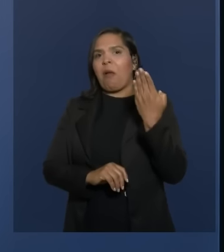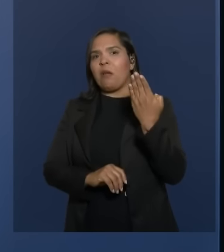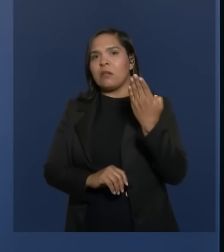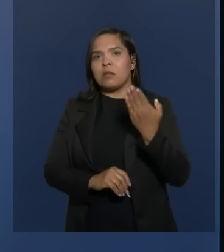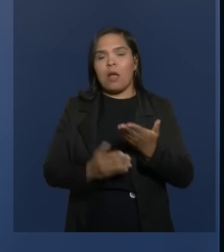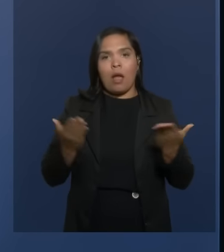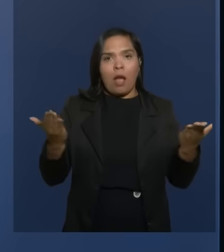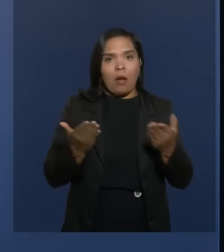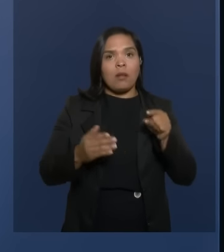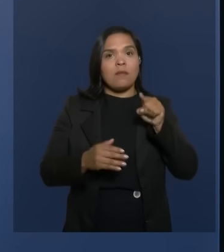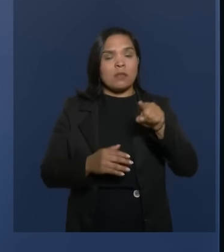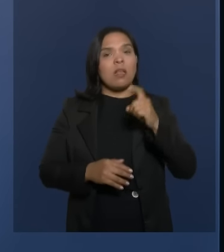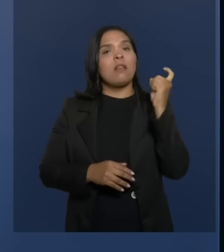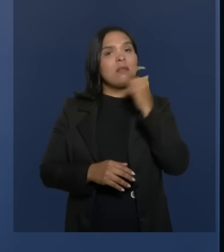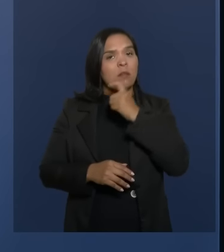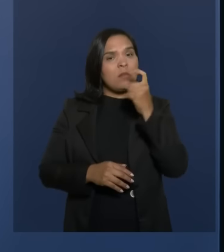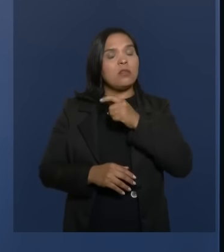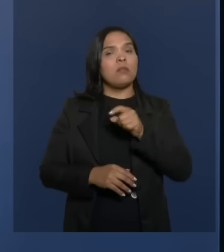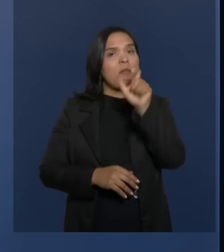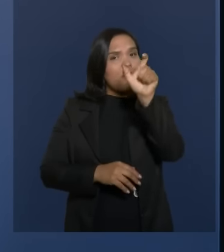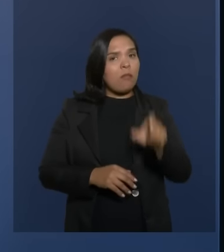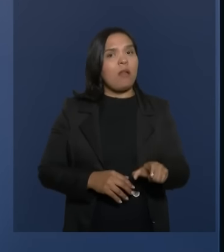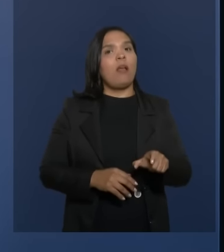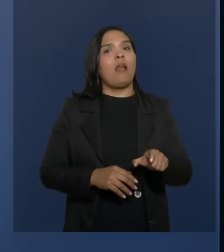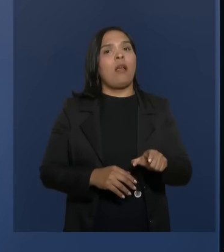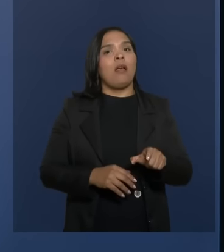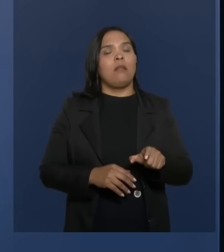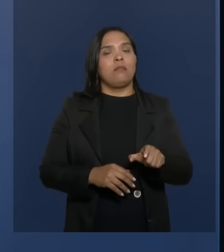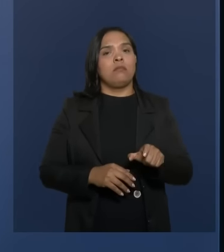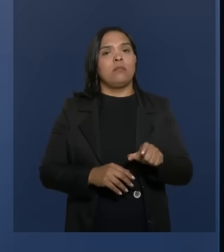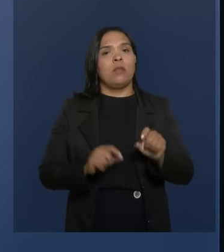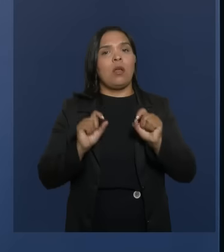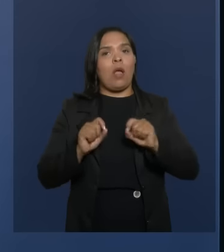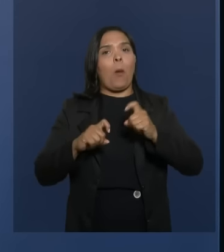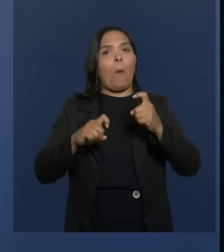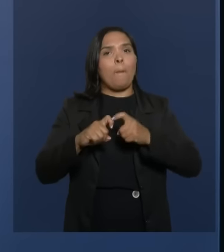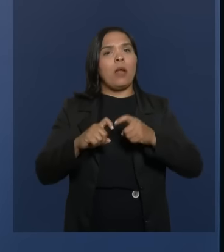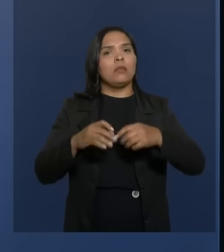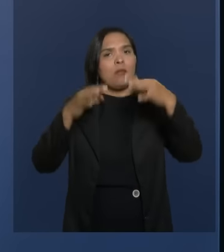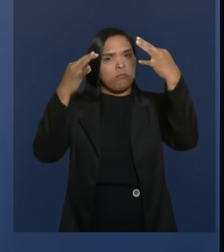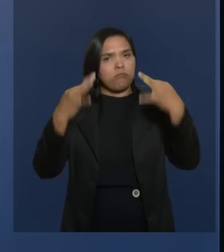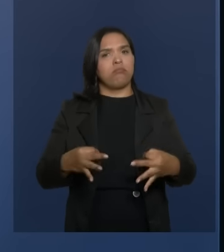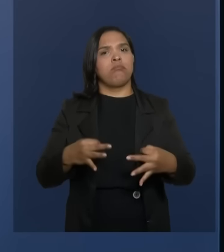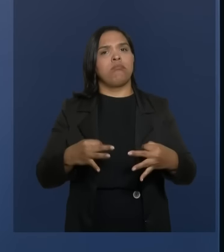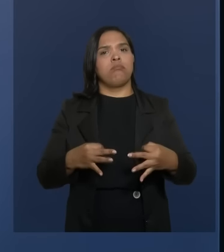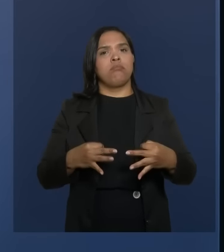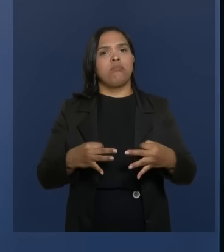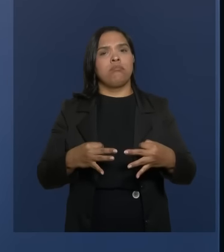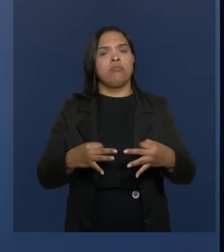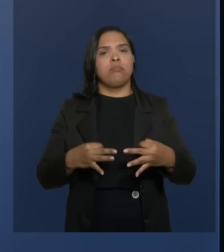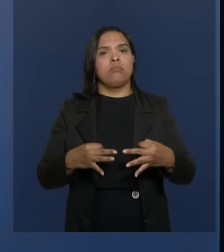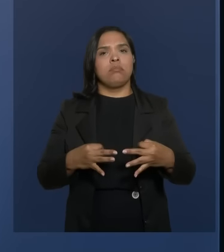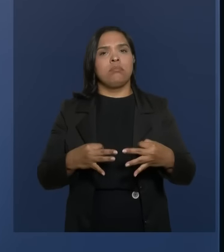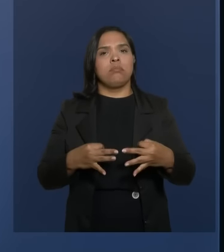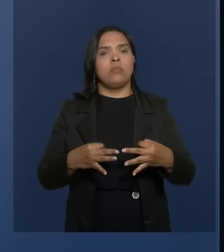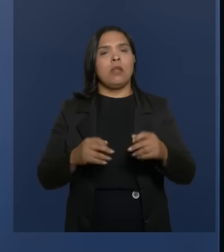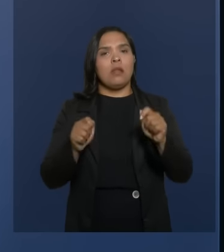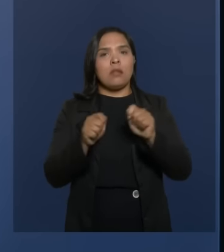aqui nesse momento é a senhora, desqualificando um médico competente que ela